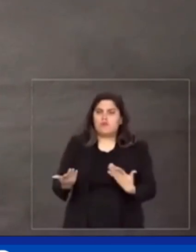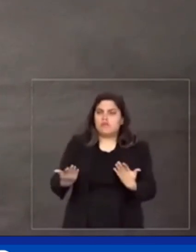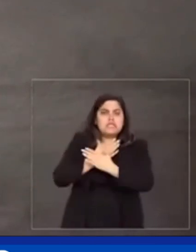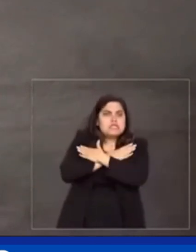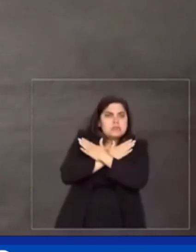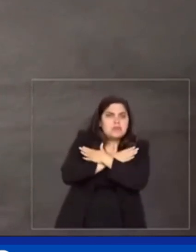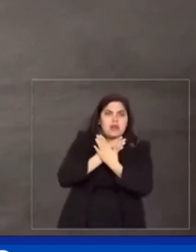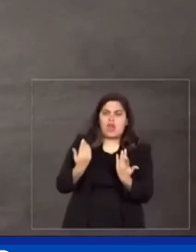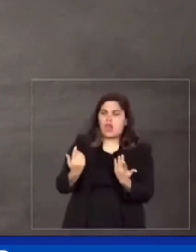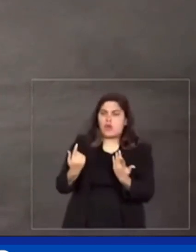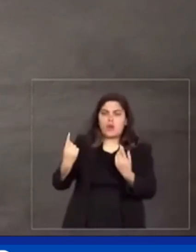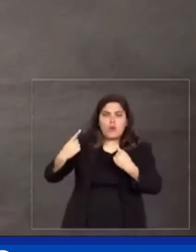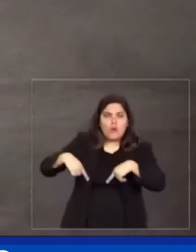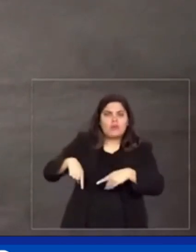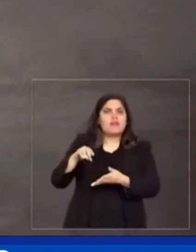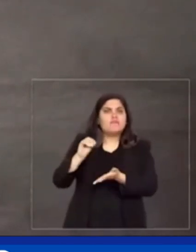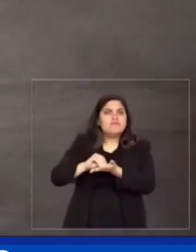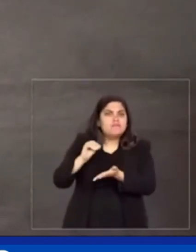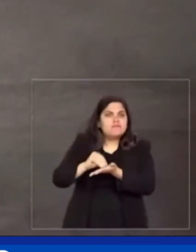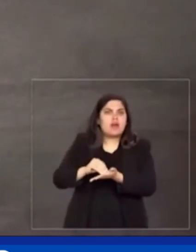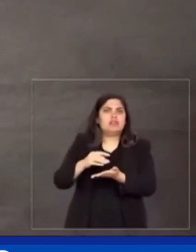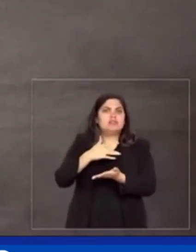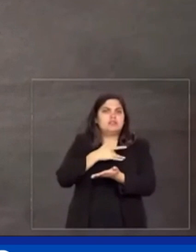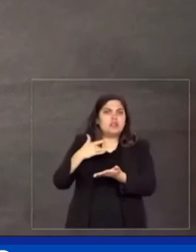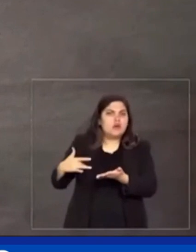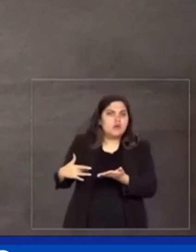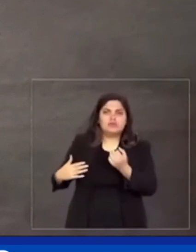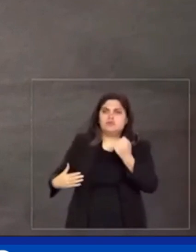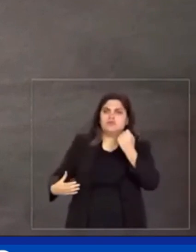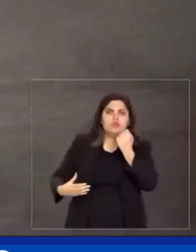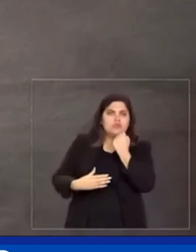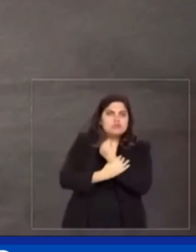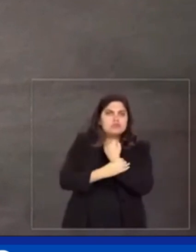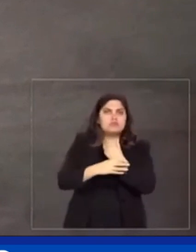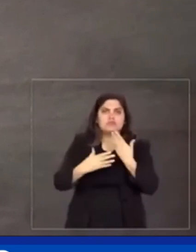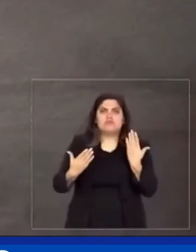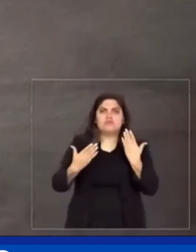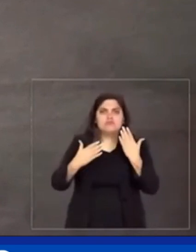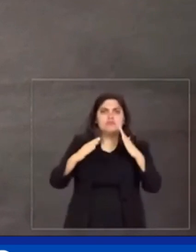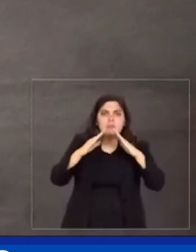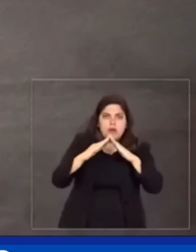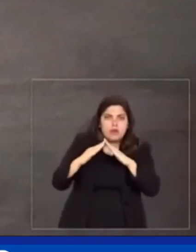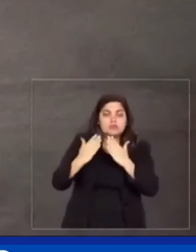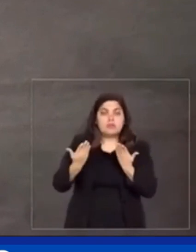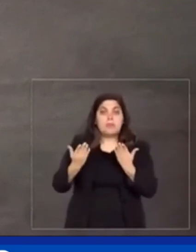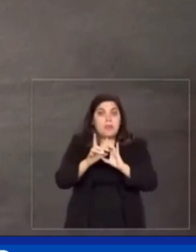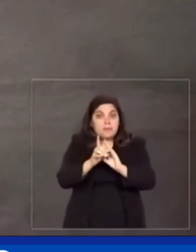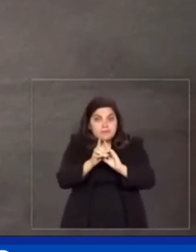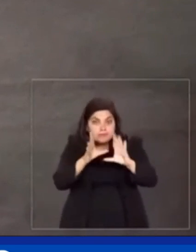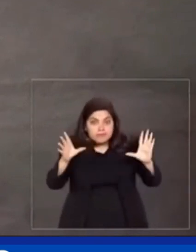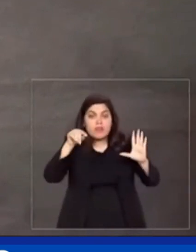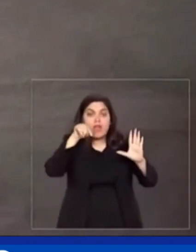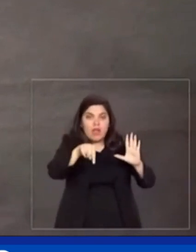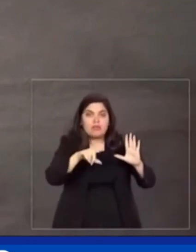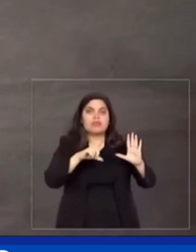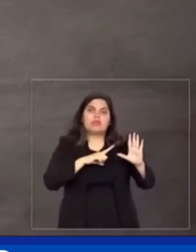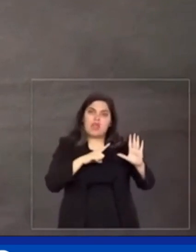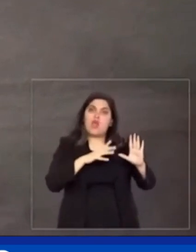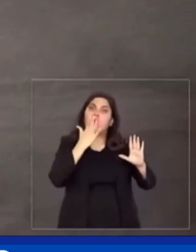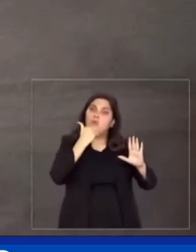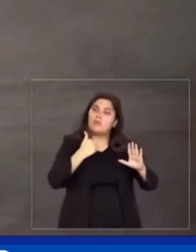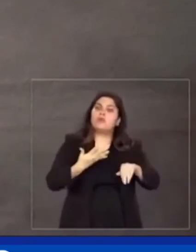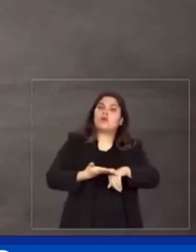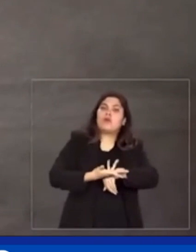desemprego a falta de saúde a educação segurança moradia. Democracia é ter alimentação de